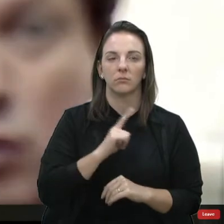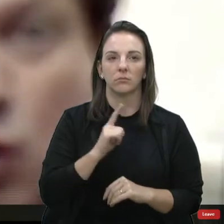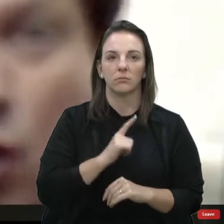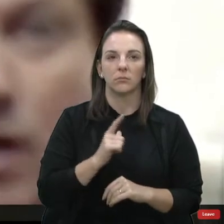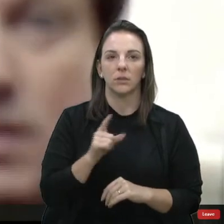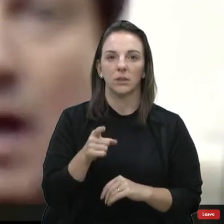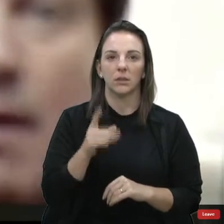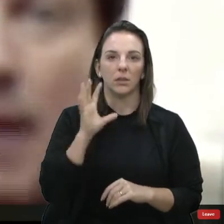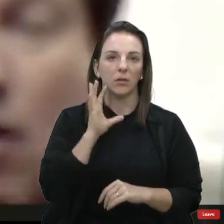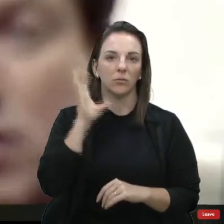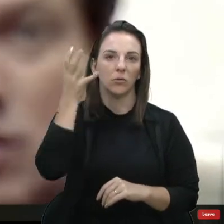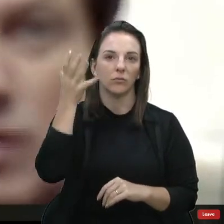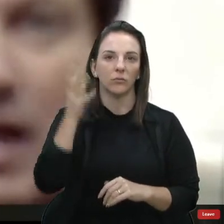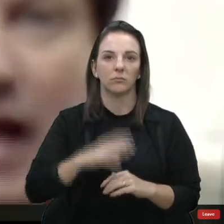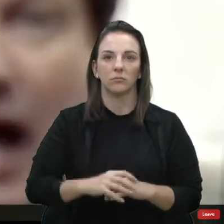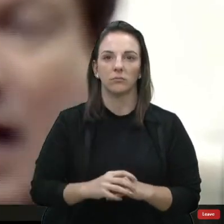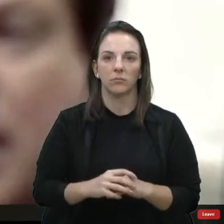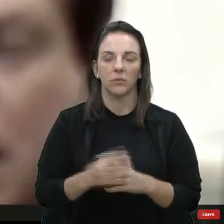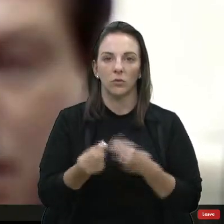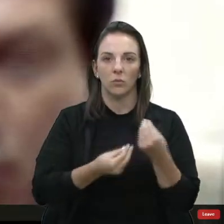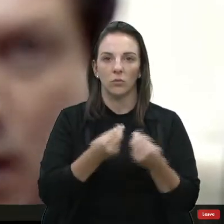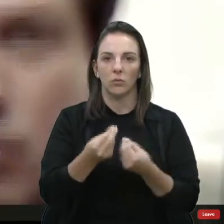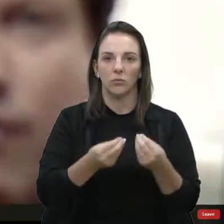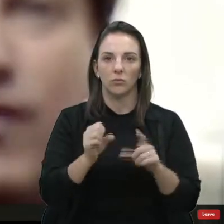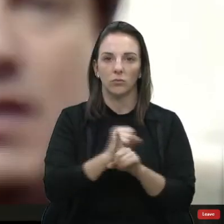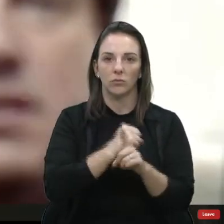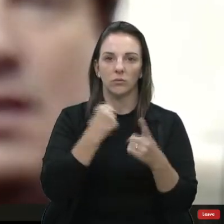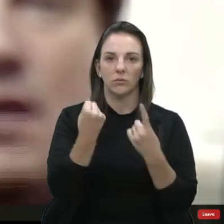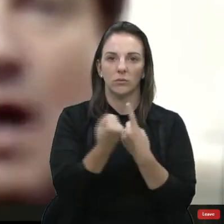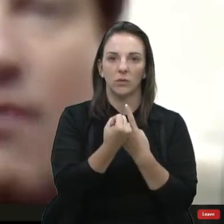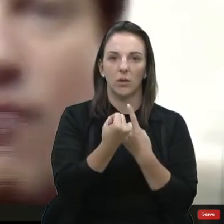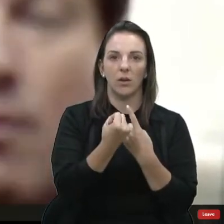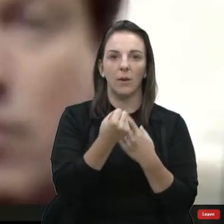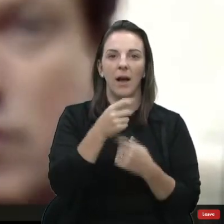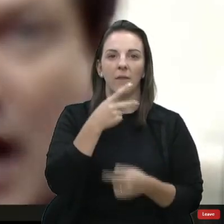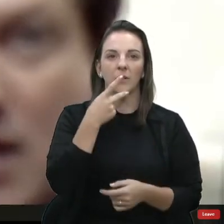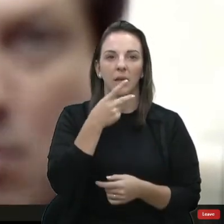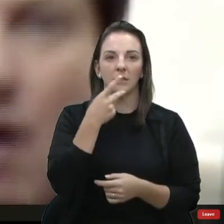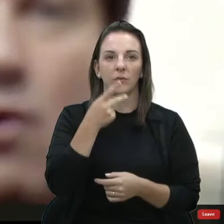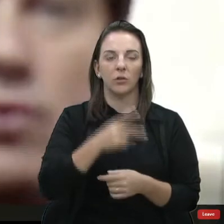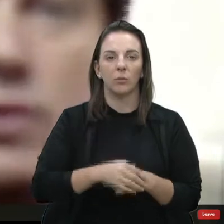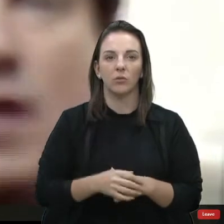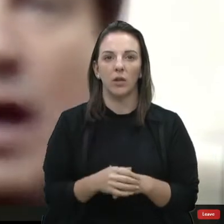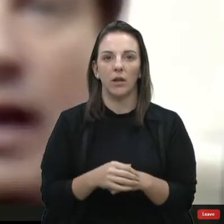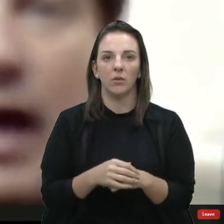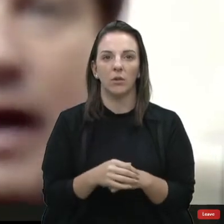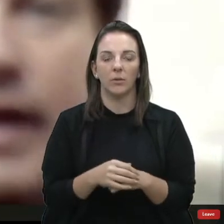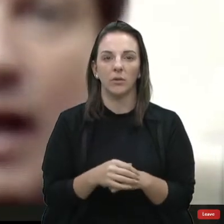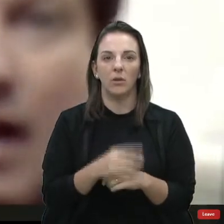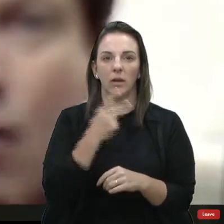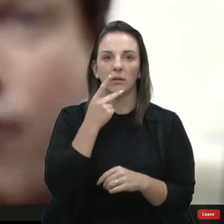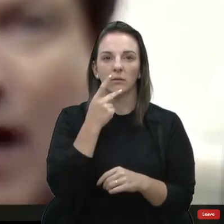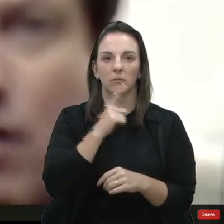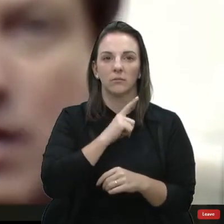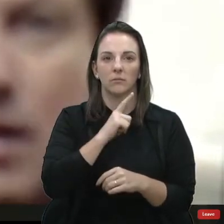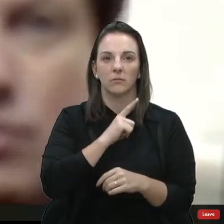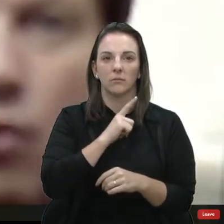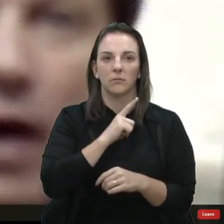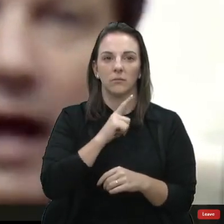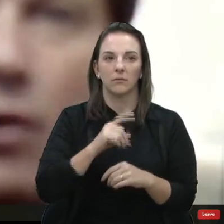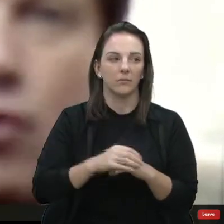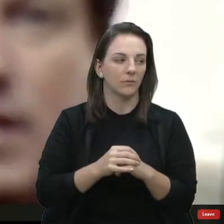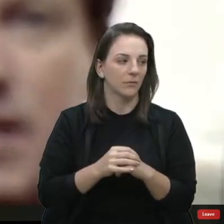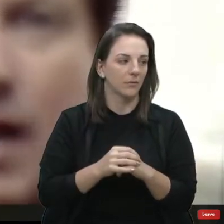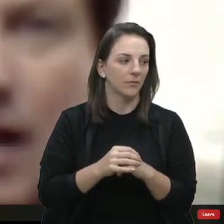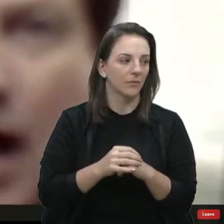soluções para a nossa sociedade nesse momento difícil, vamos nos dar as mãos. Que nem eu falo ali, o